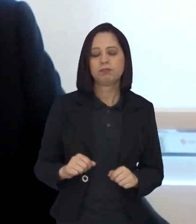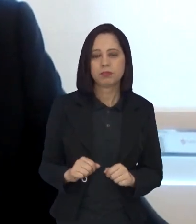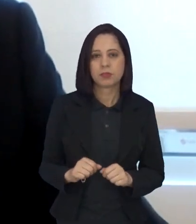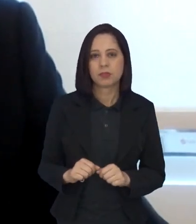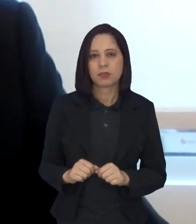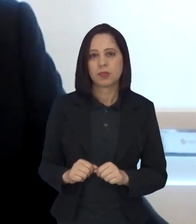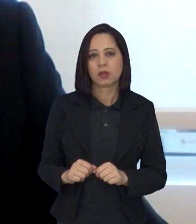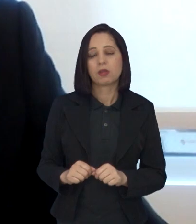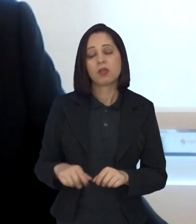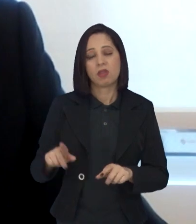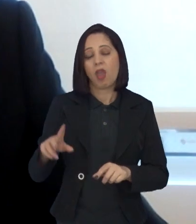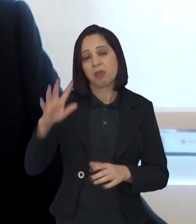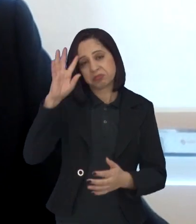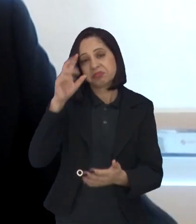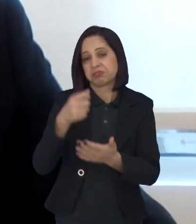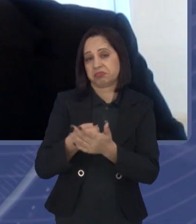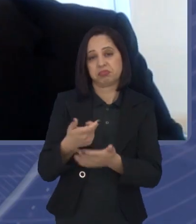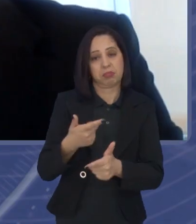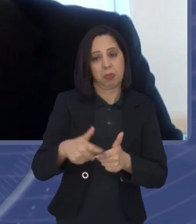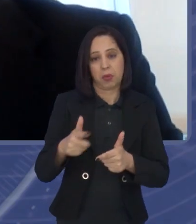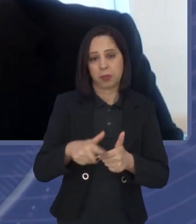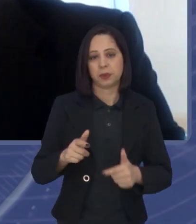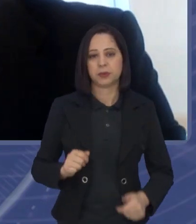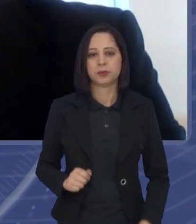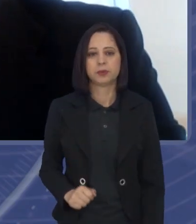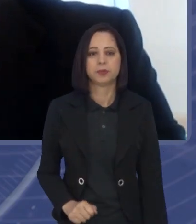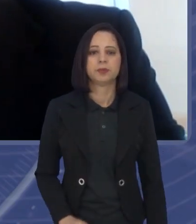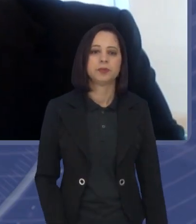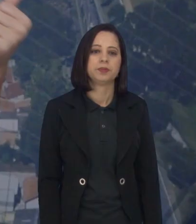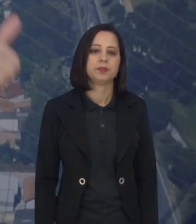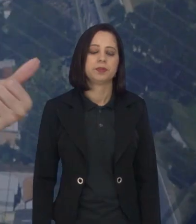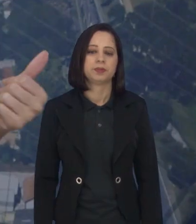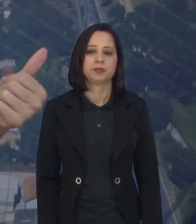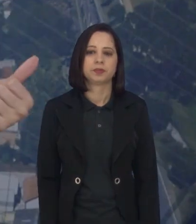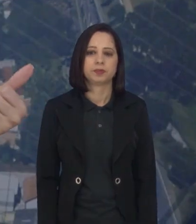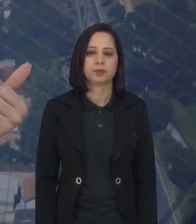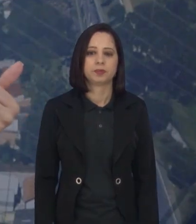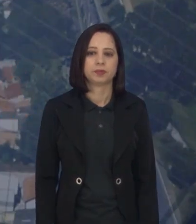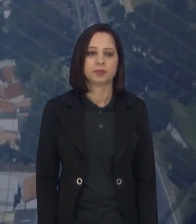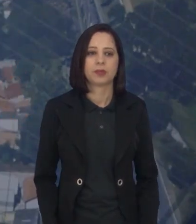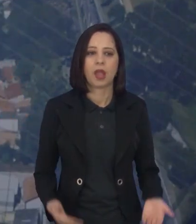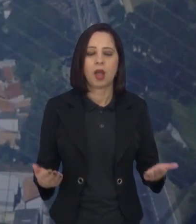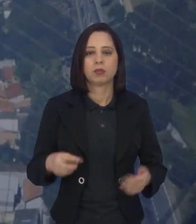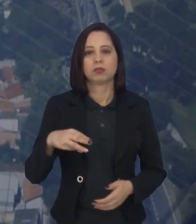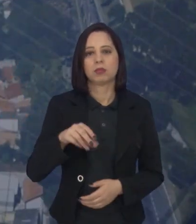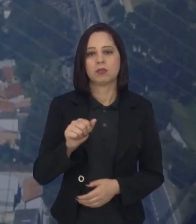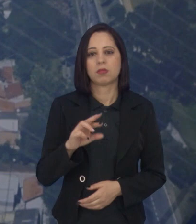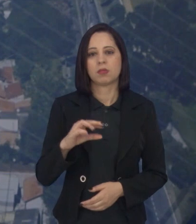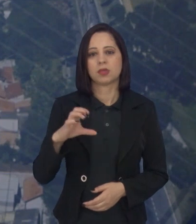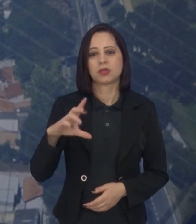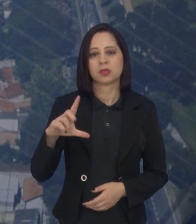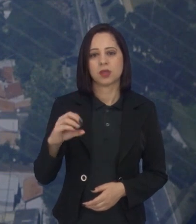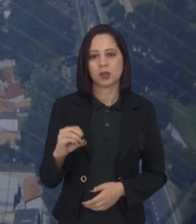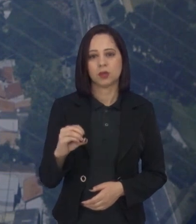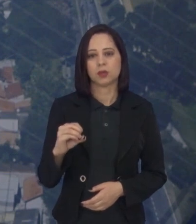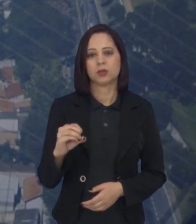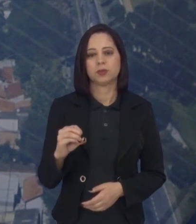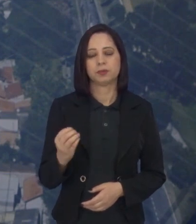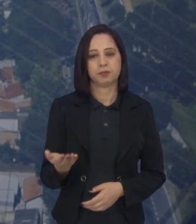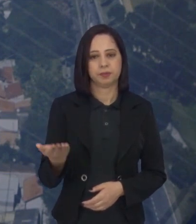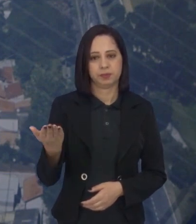cannabis a solução ideal. Tá, jóia. Vamos voltar aqui com o Marcelo. Marcelo,